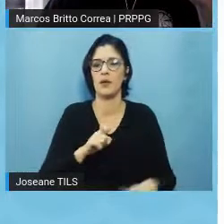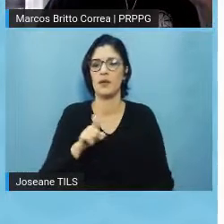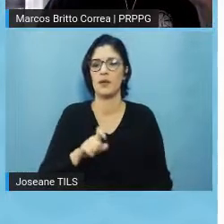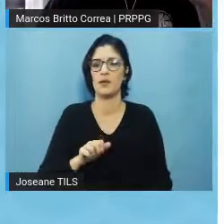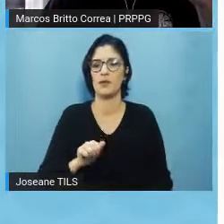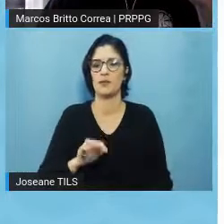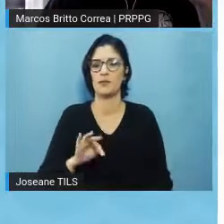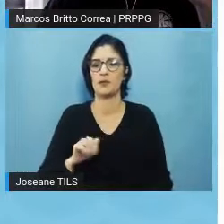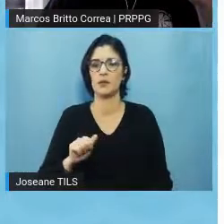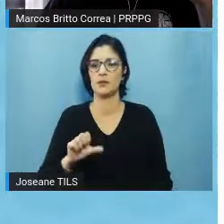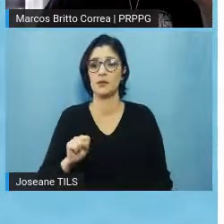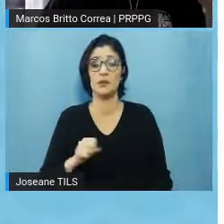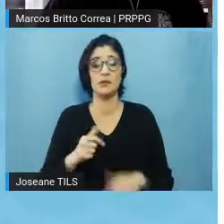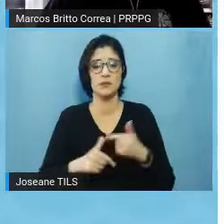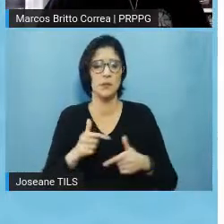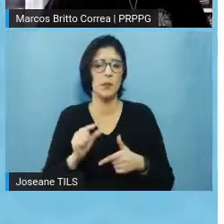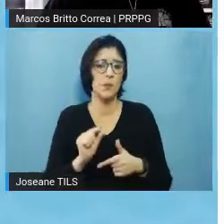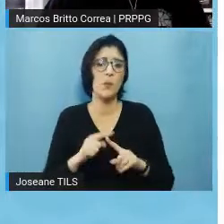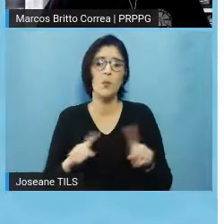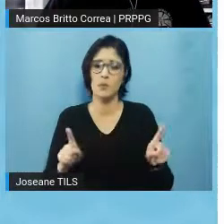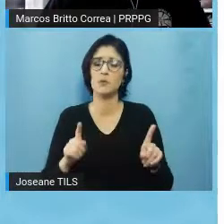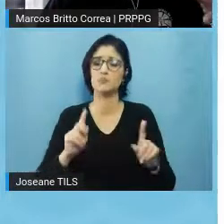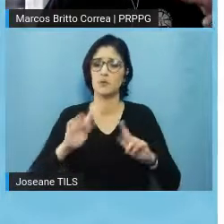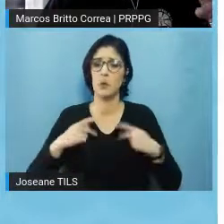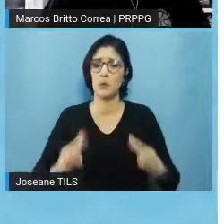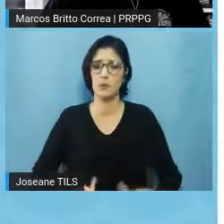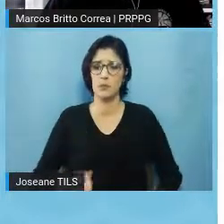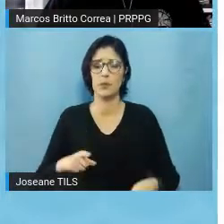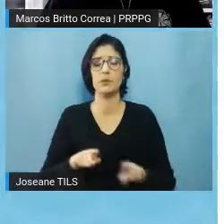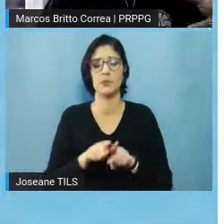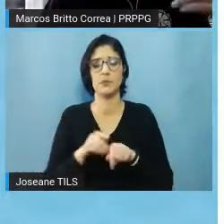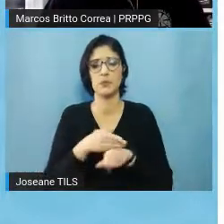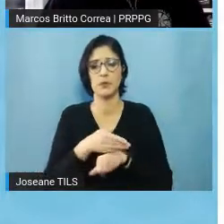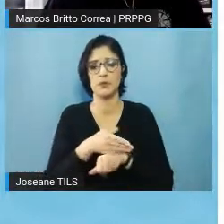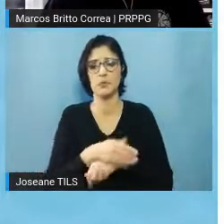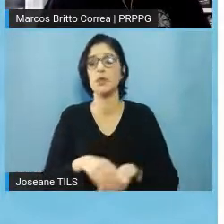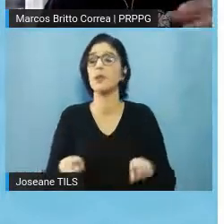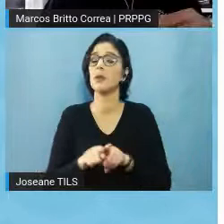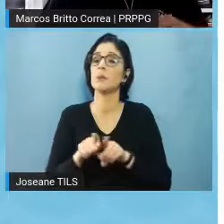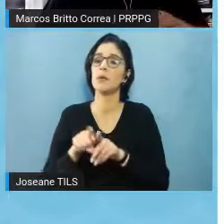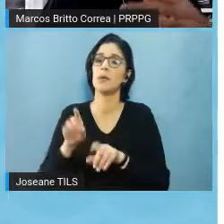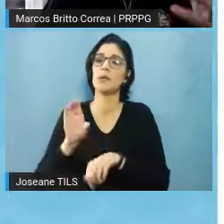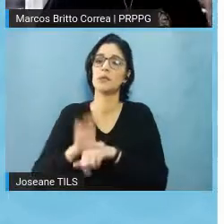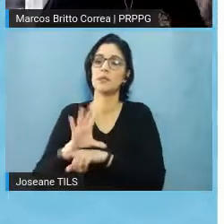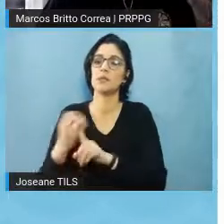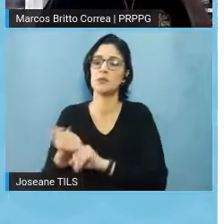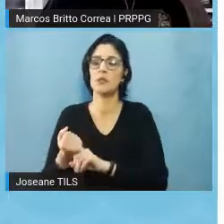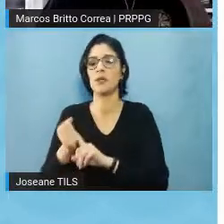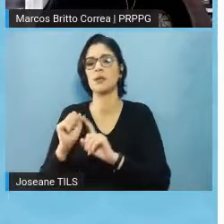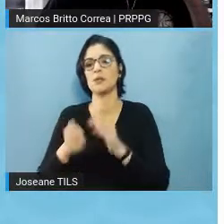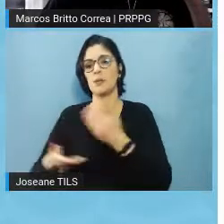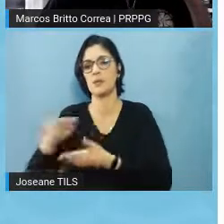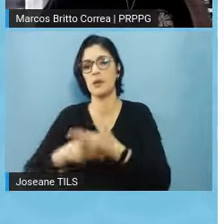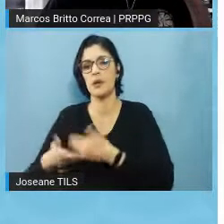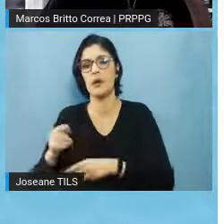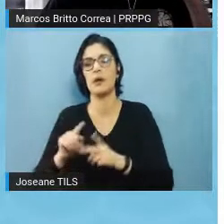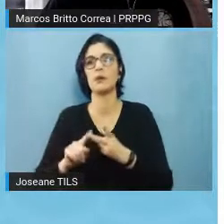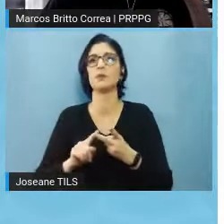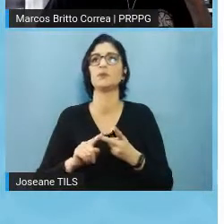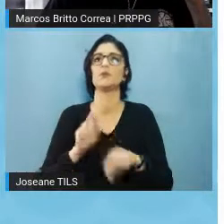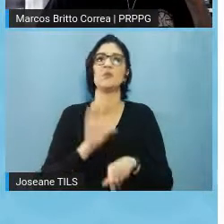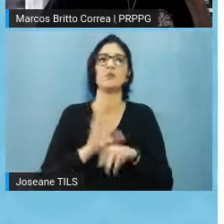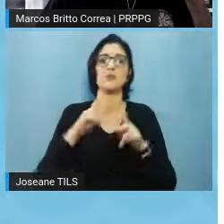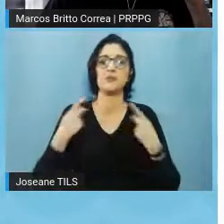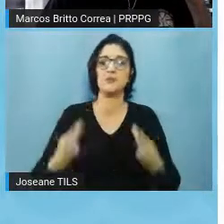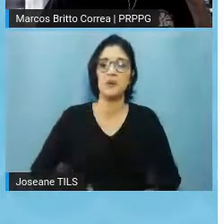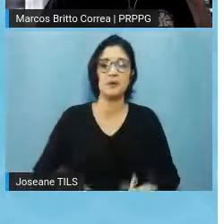seres humanos, mas as ciências sociais aplicadas, ciências humanas, etc. Tem uma